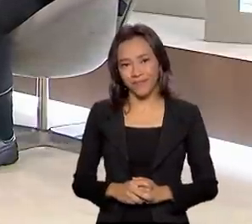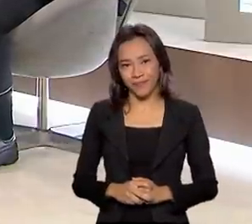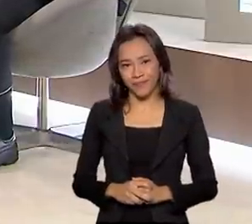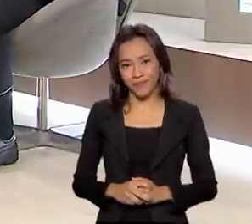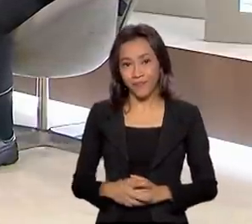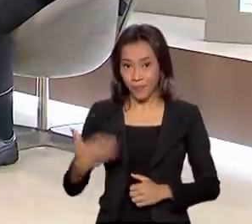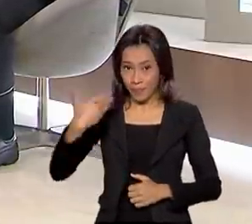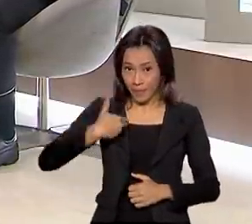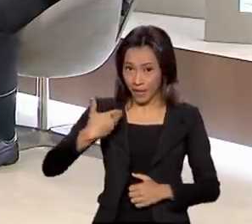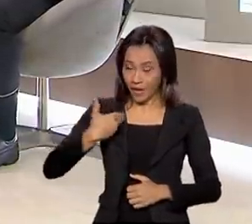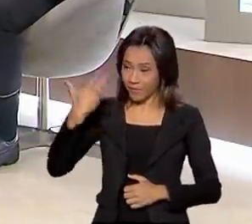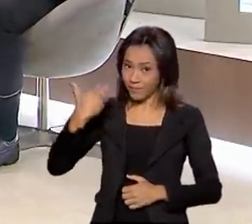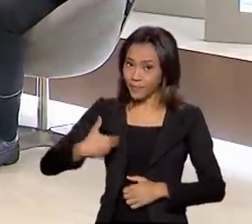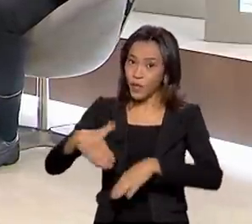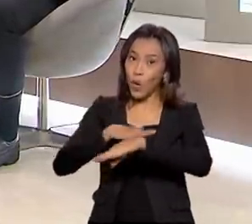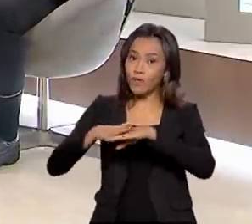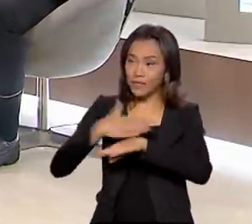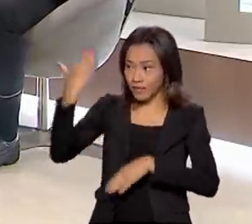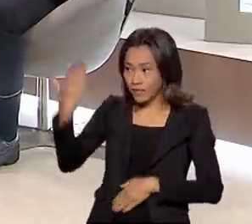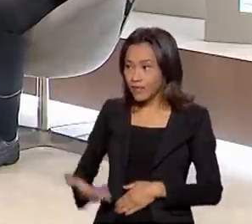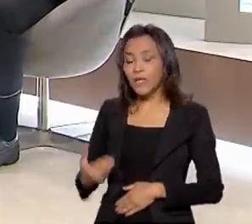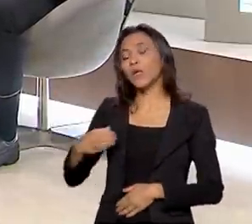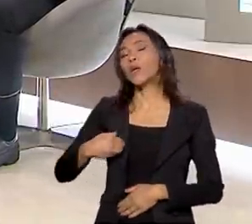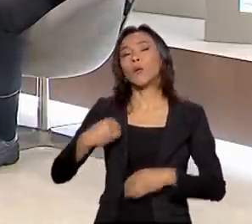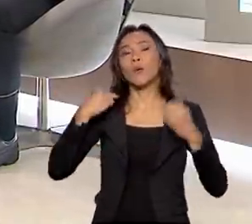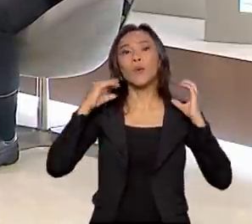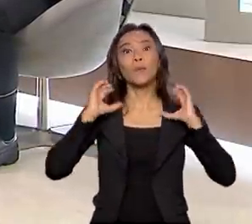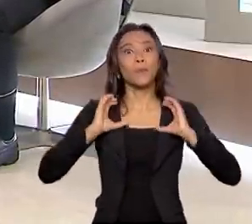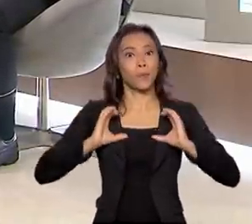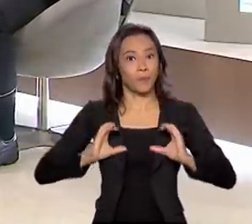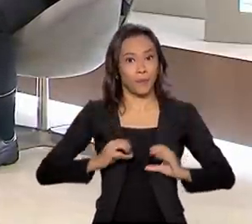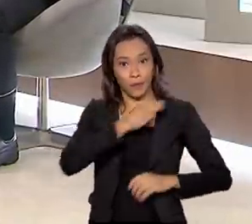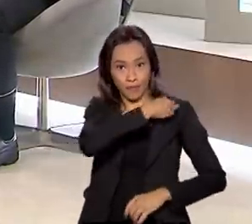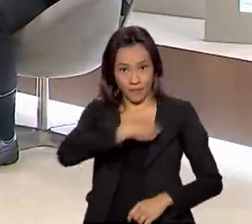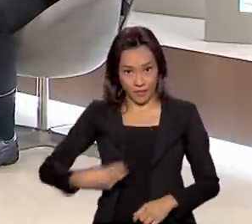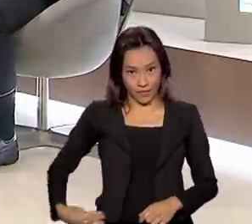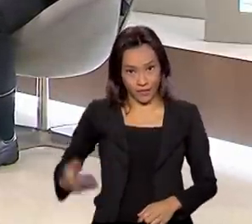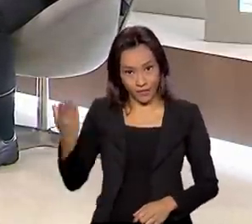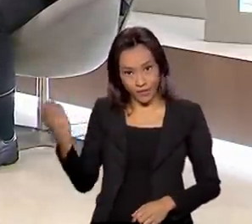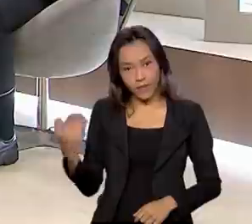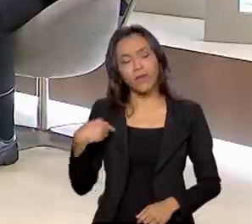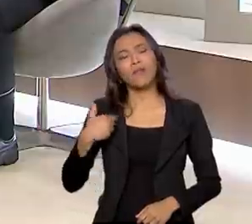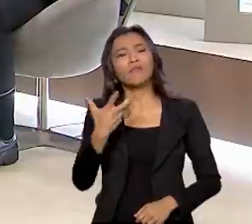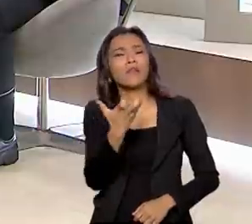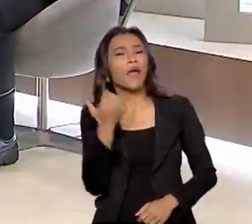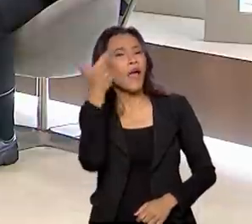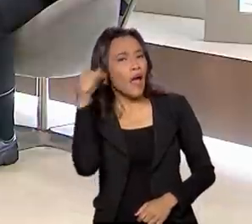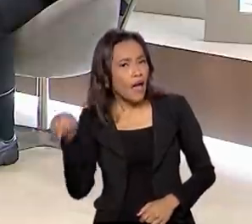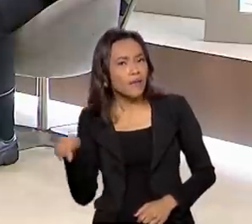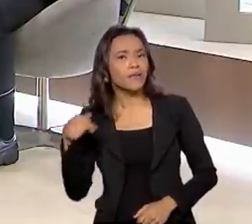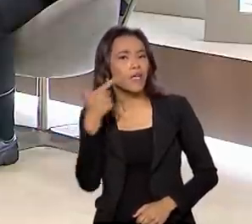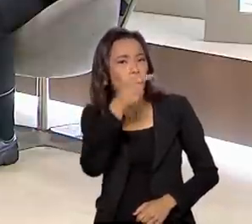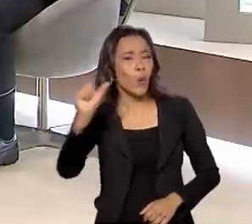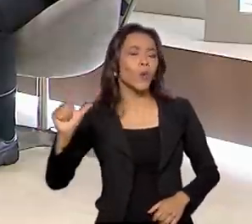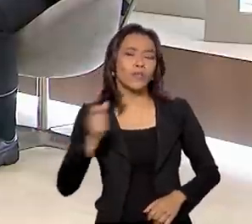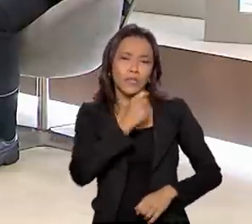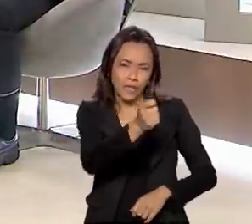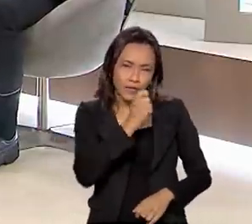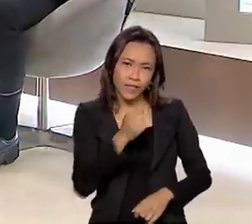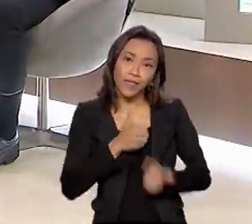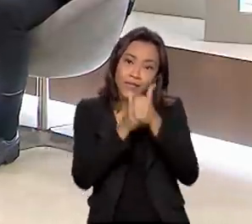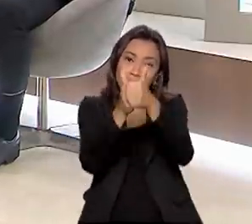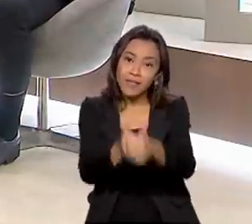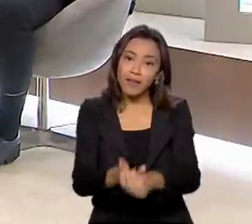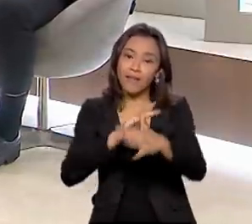Eu conversei com o Ministro da Cidadania, João Roma, e se você quiser rever esta ou outras entrevistas, siga as nossas redes sociais